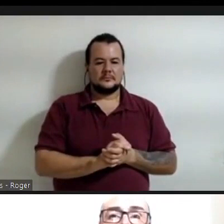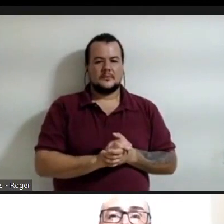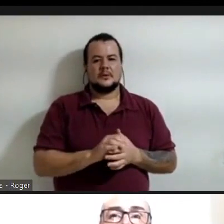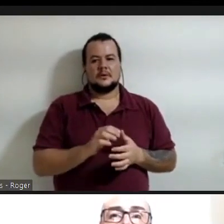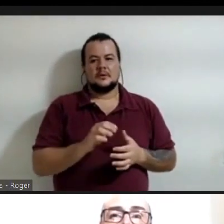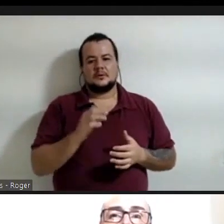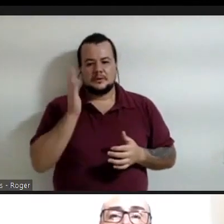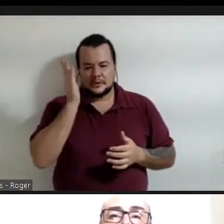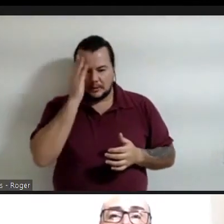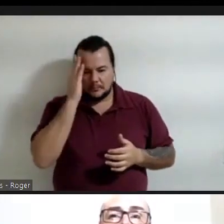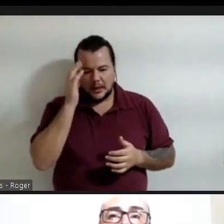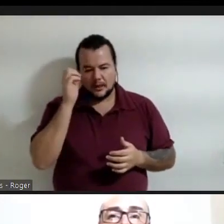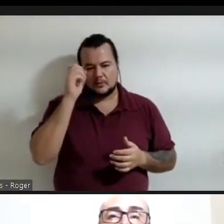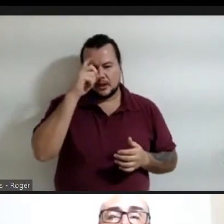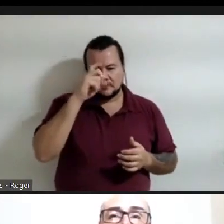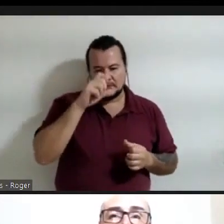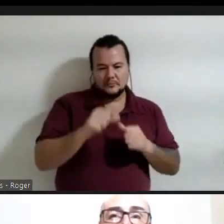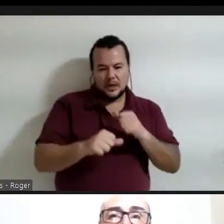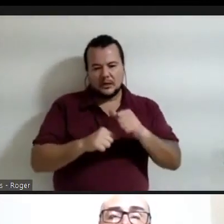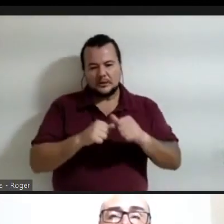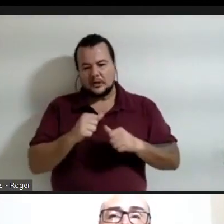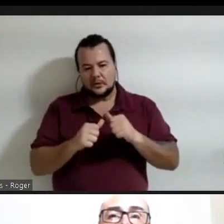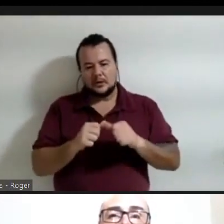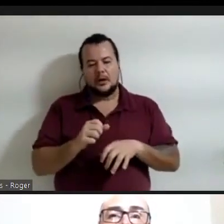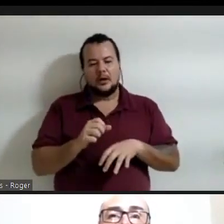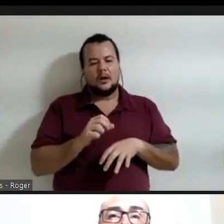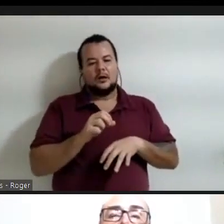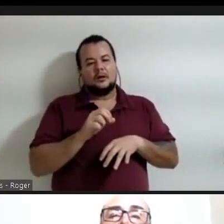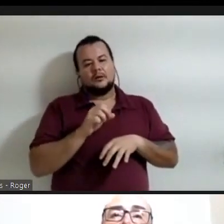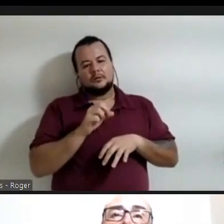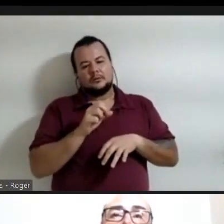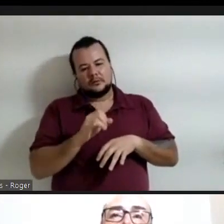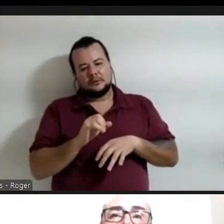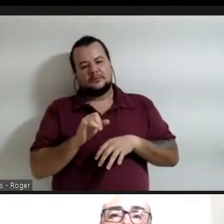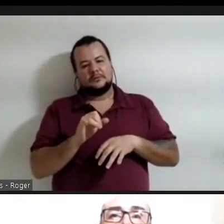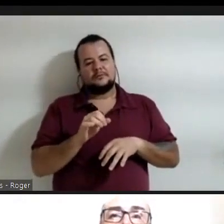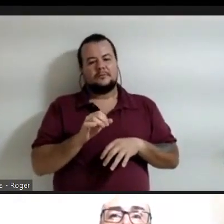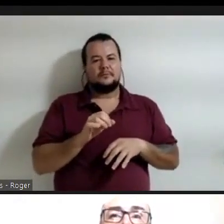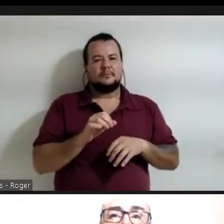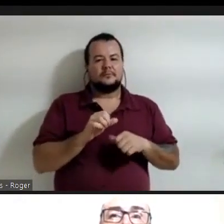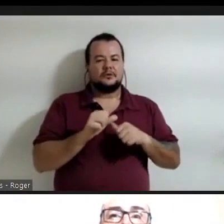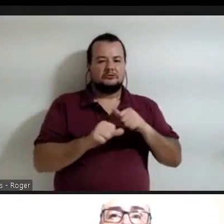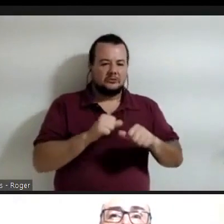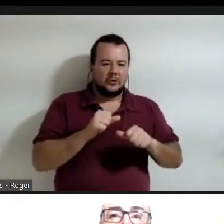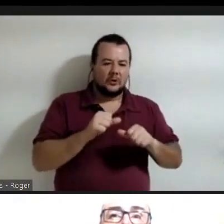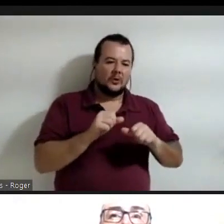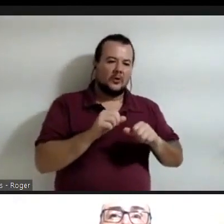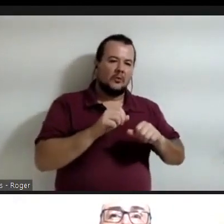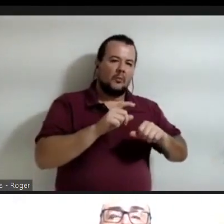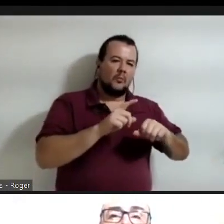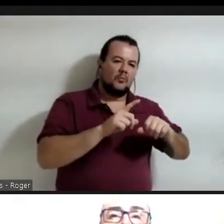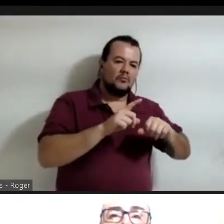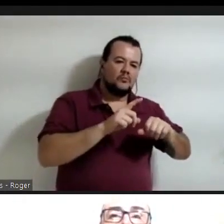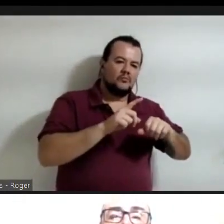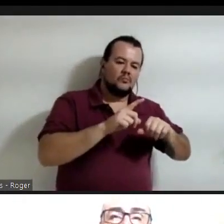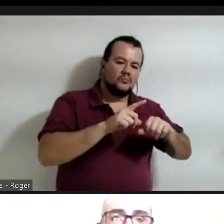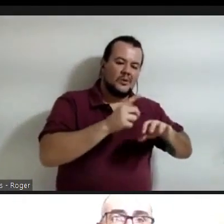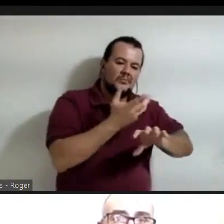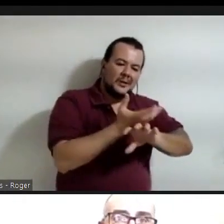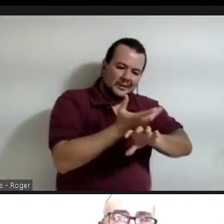é mudar, se você muda um conteúdo de disciplina na Unicamp, você tem que